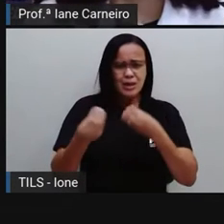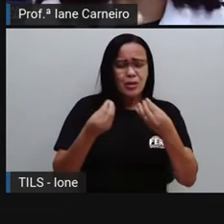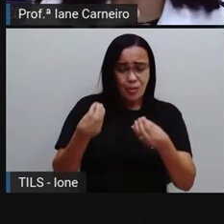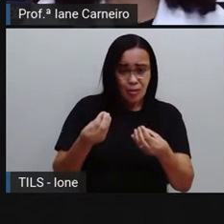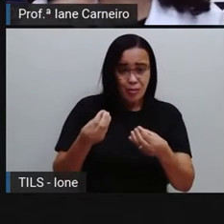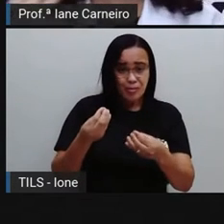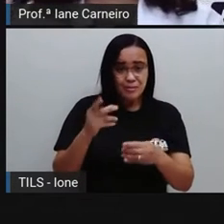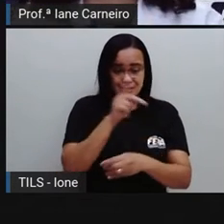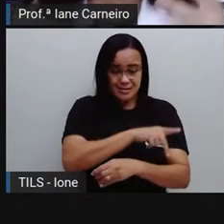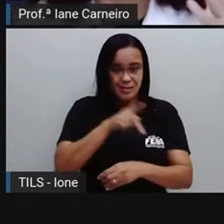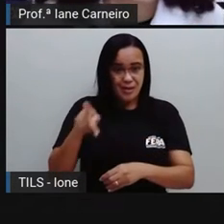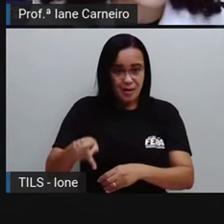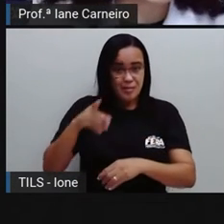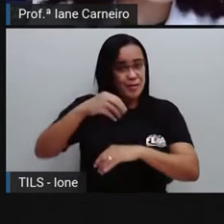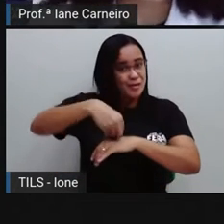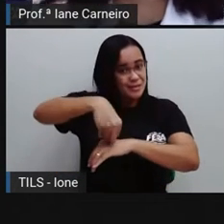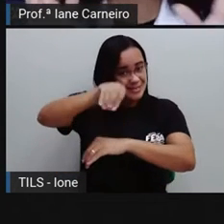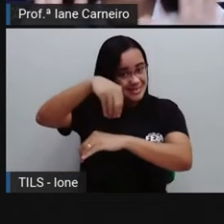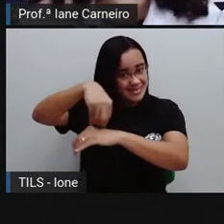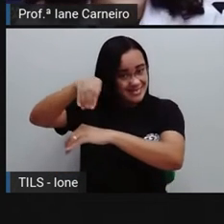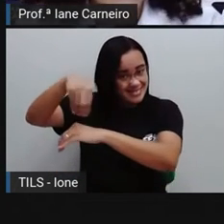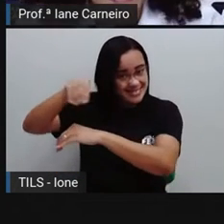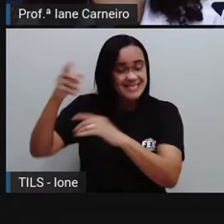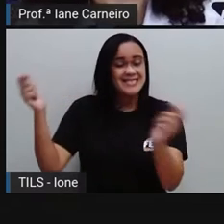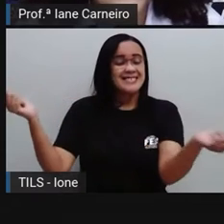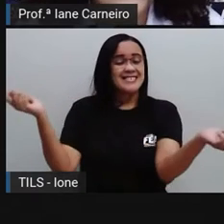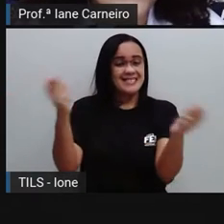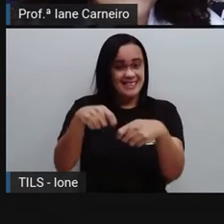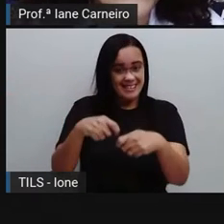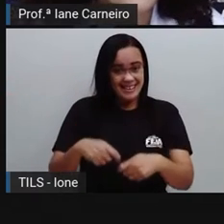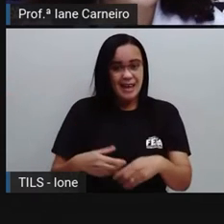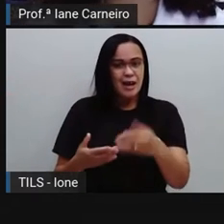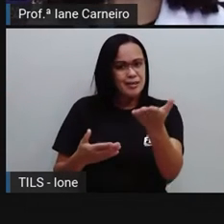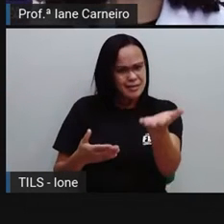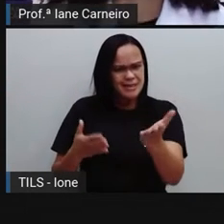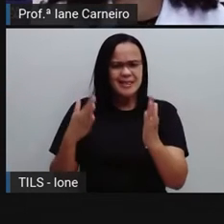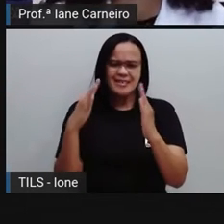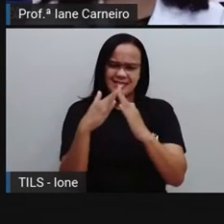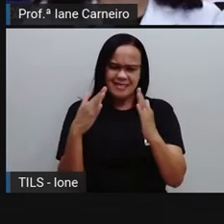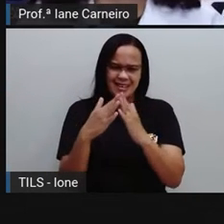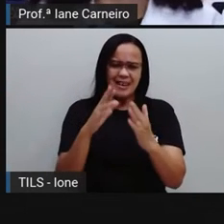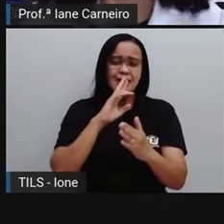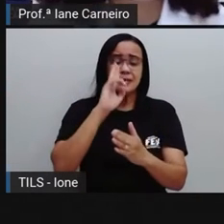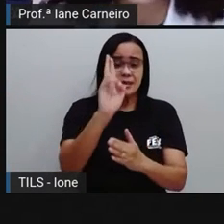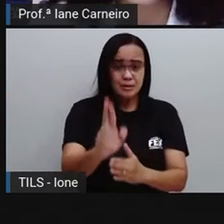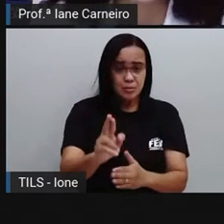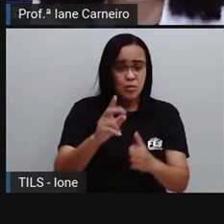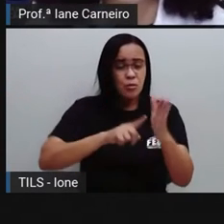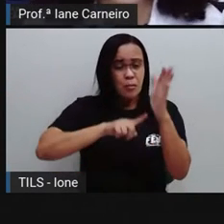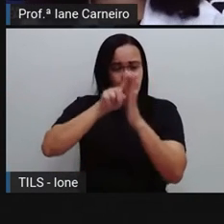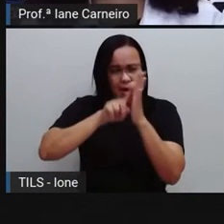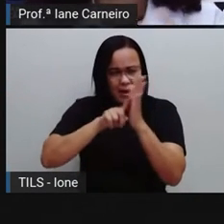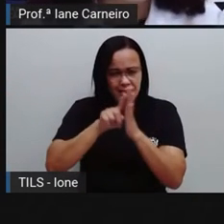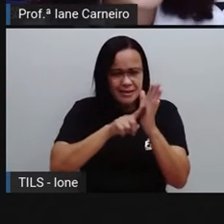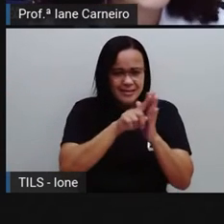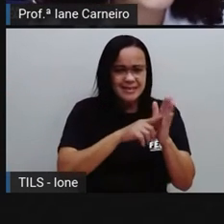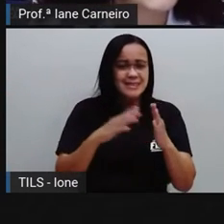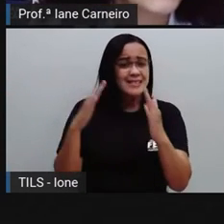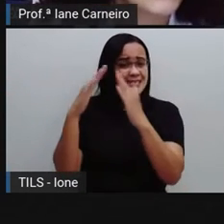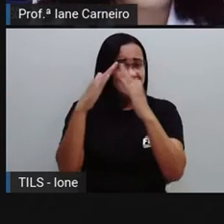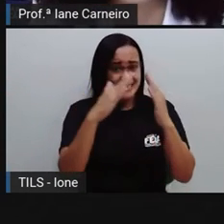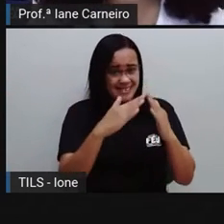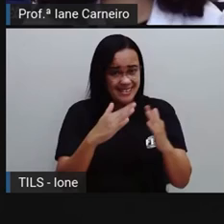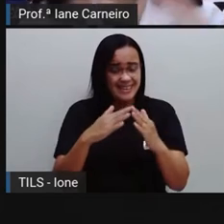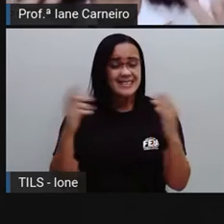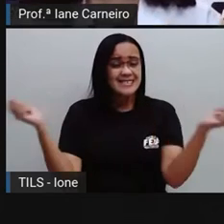com dúvida se é com C, se é com K, né, faz aí, responde do seu jeito, mas pesquisa aí, pergunta a um adulto, a PRO, como é que se